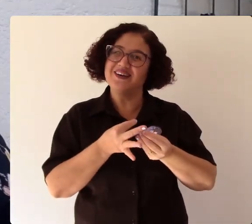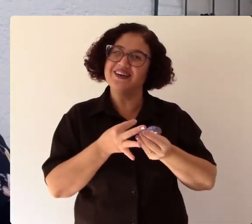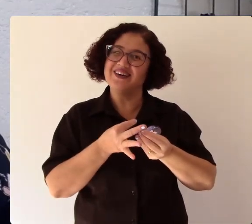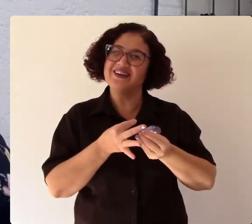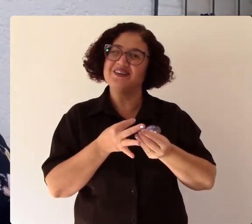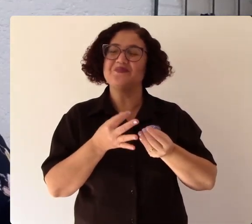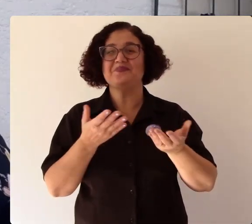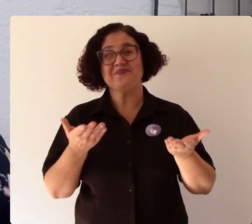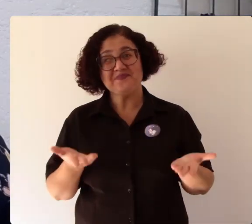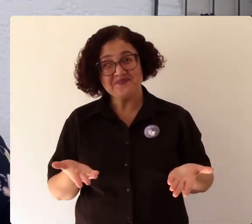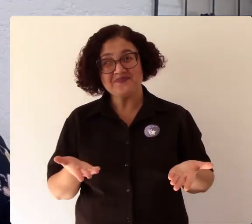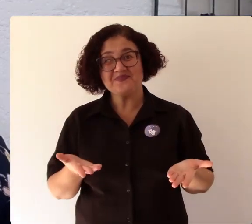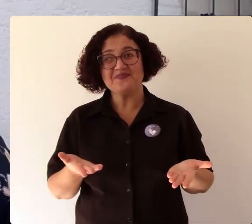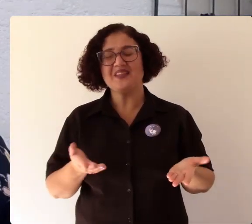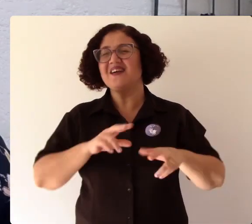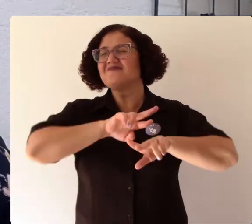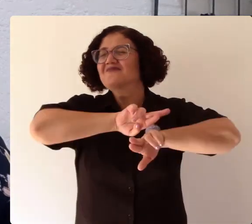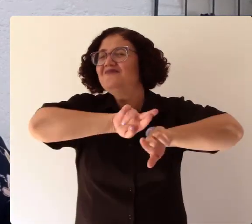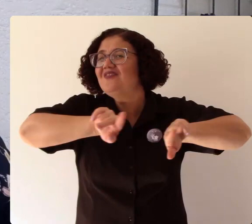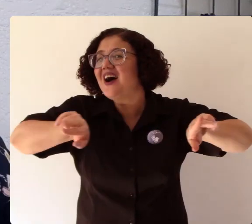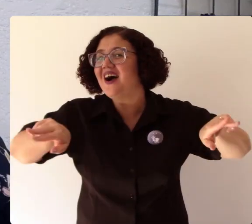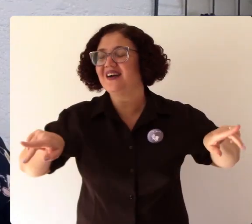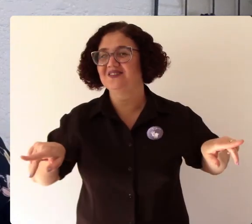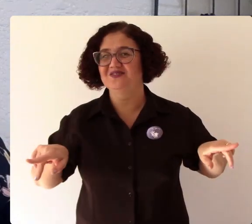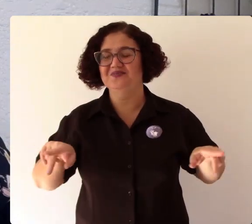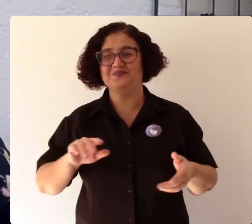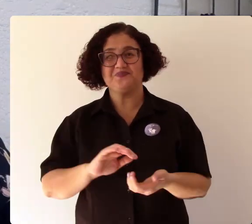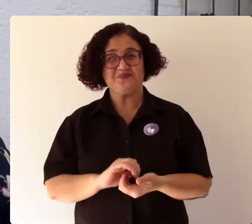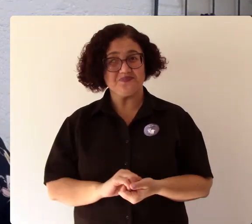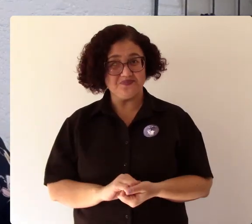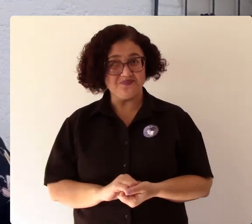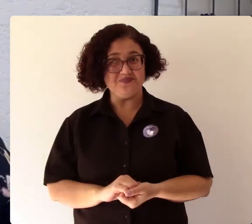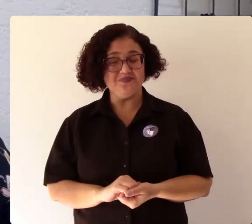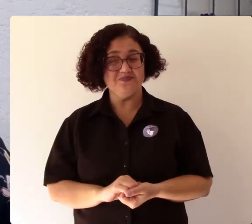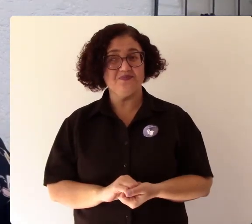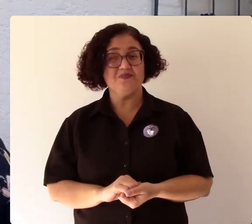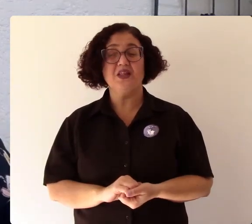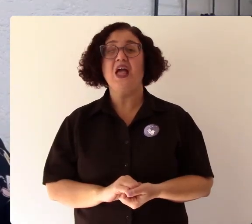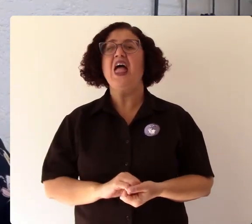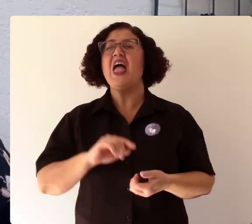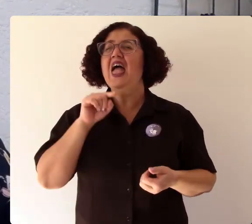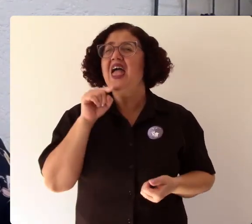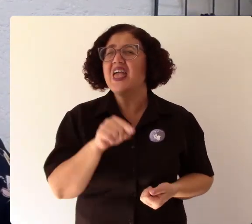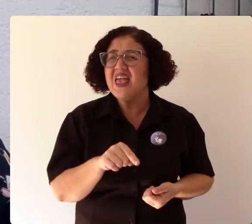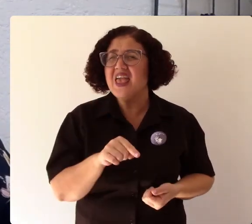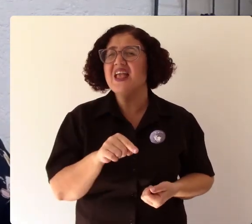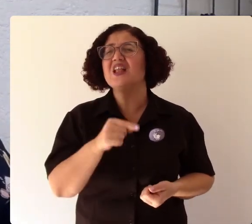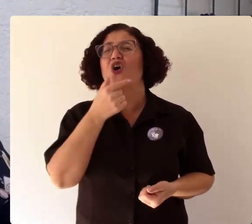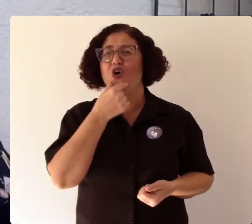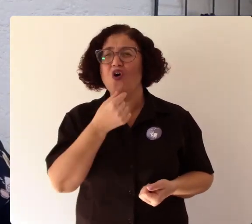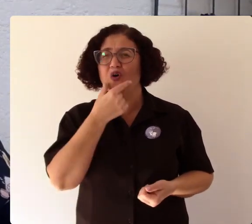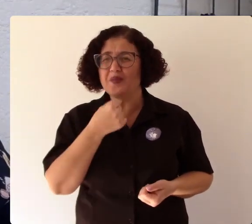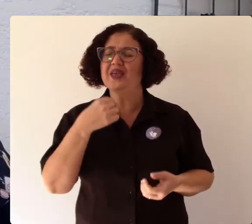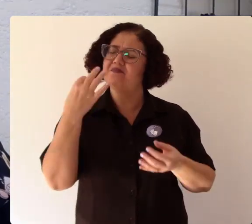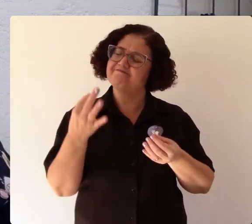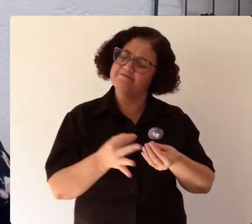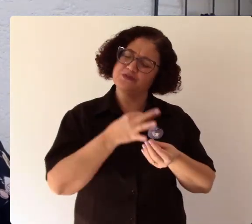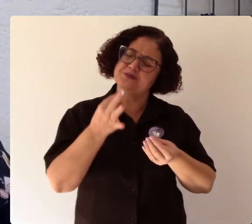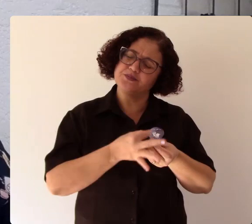todos esses obras que em muito lembrava obras de outras